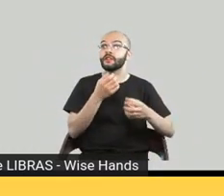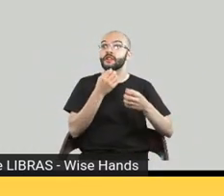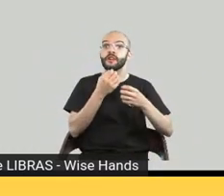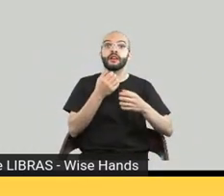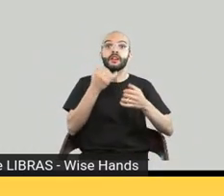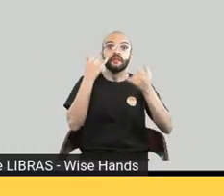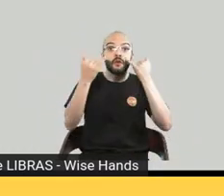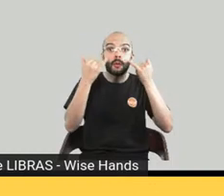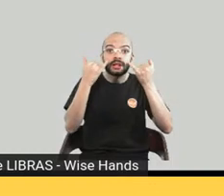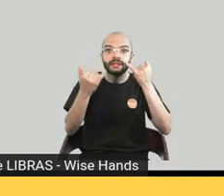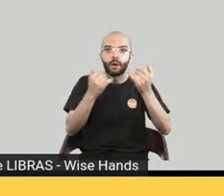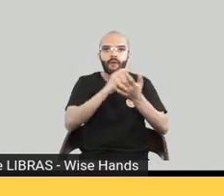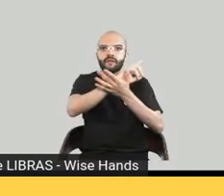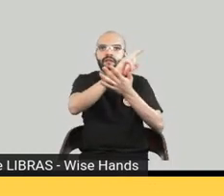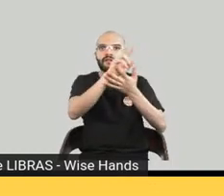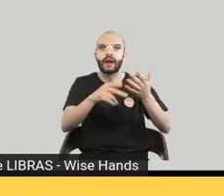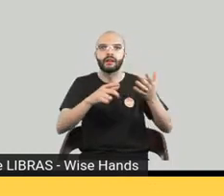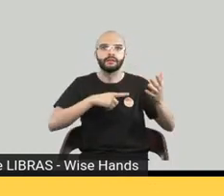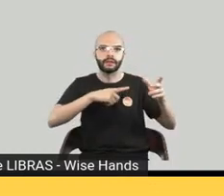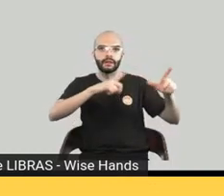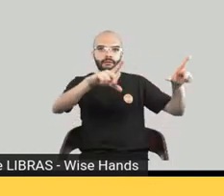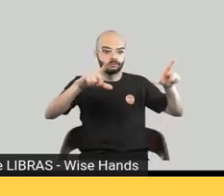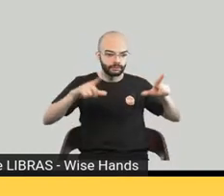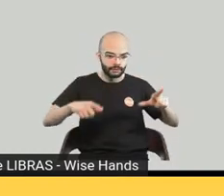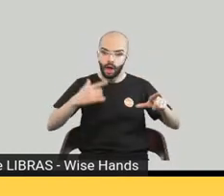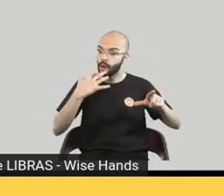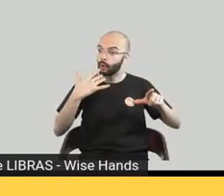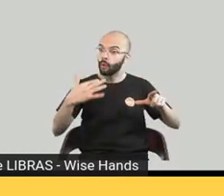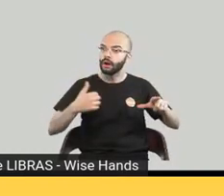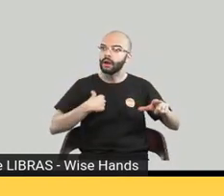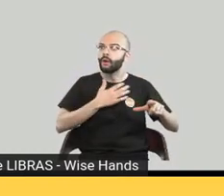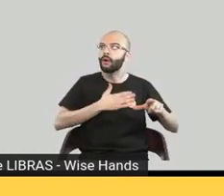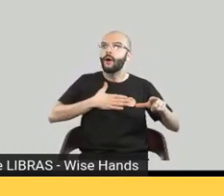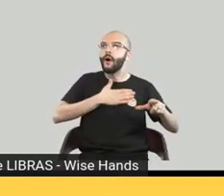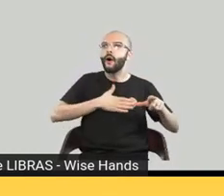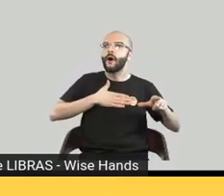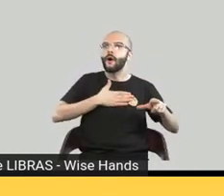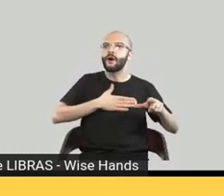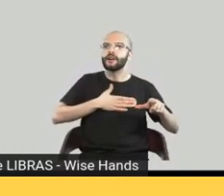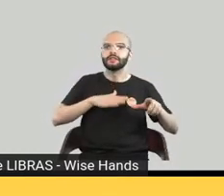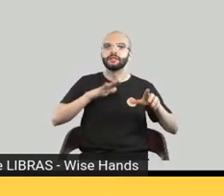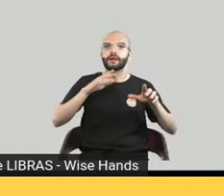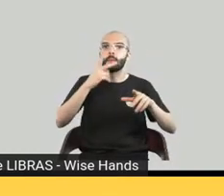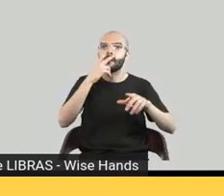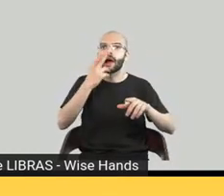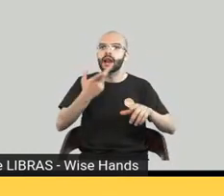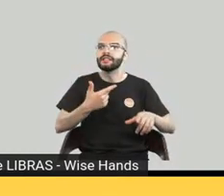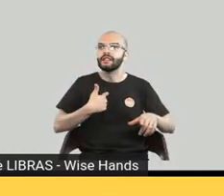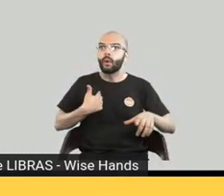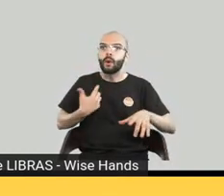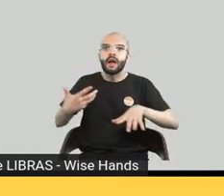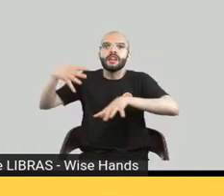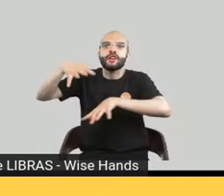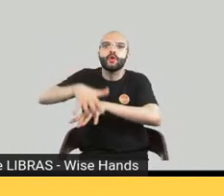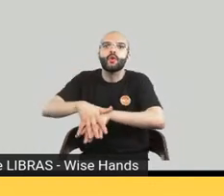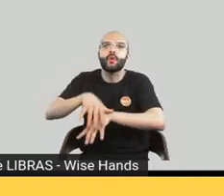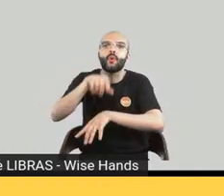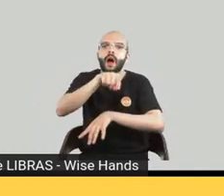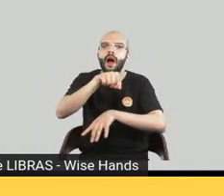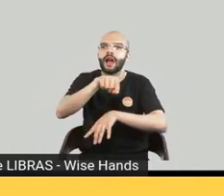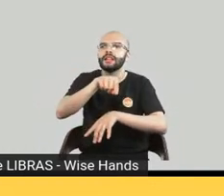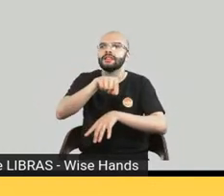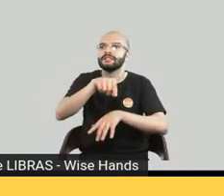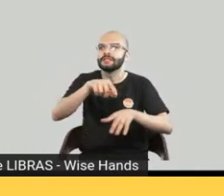ilustrações e tudo mais então aquilo meio que fazia você fazer parte da coisa pô consegui